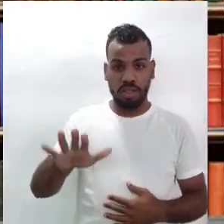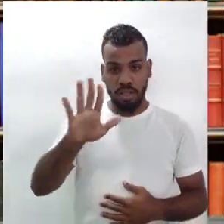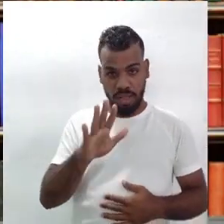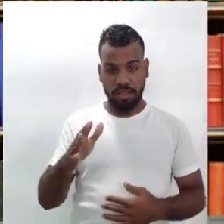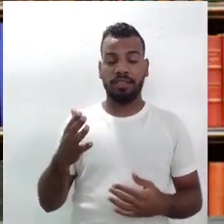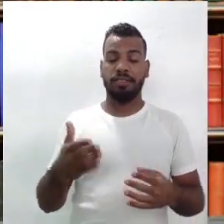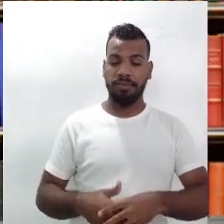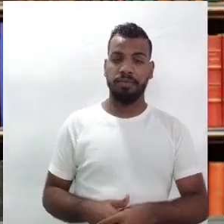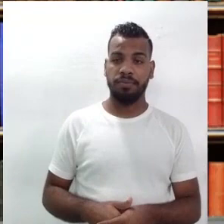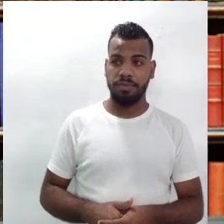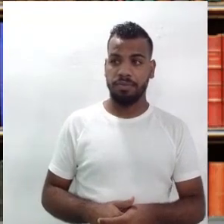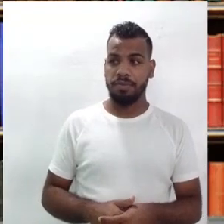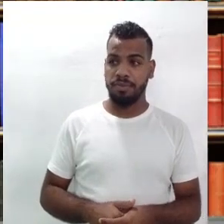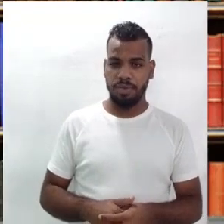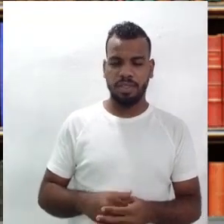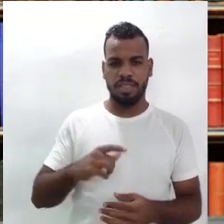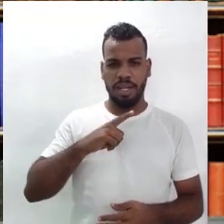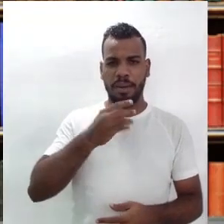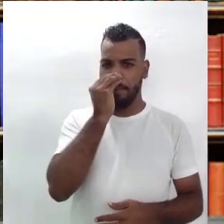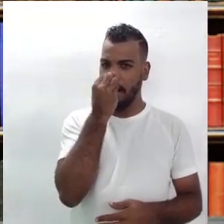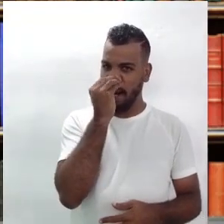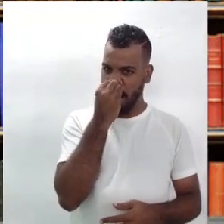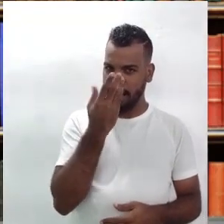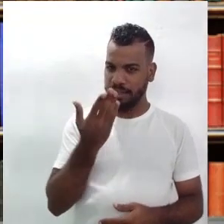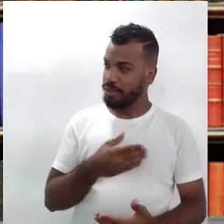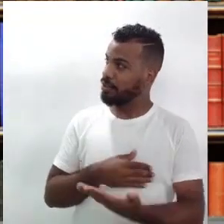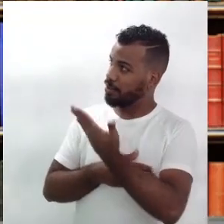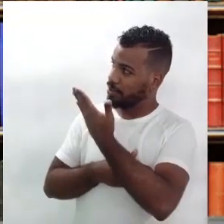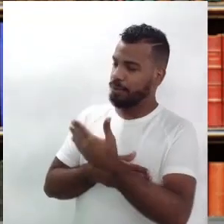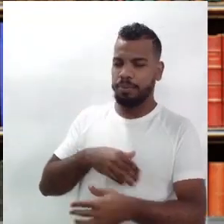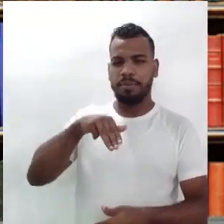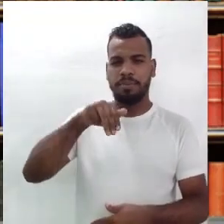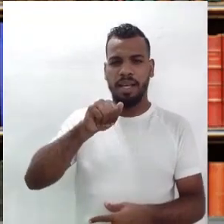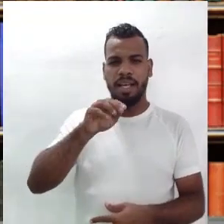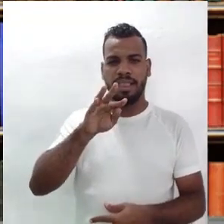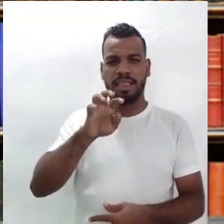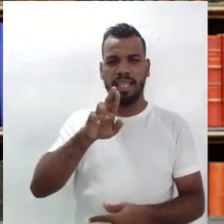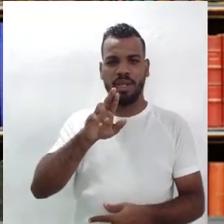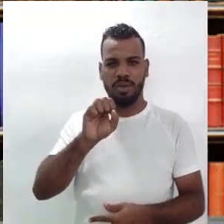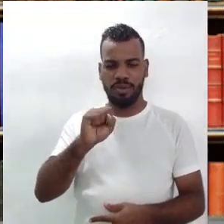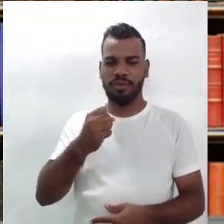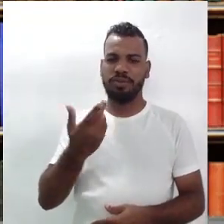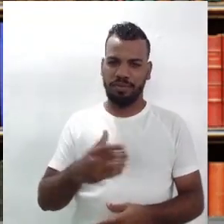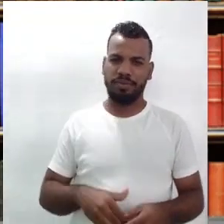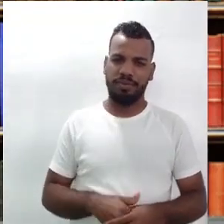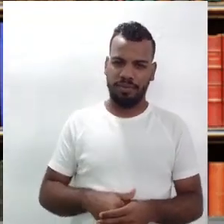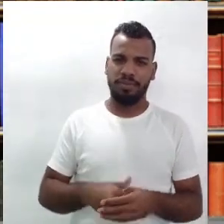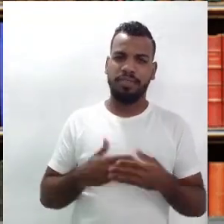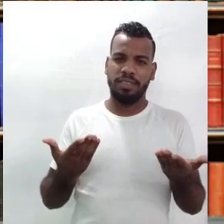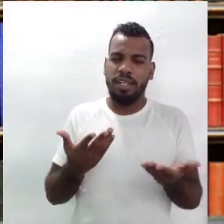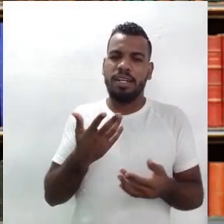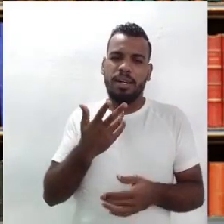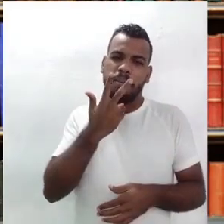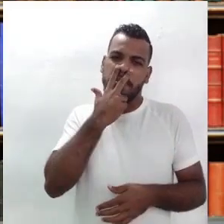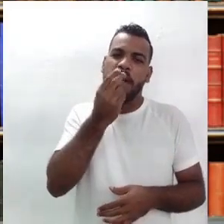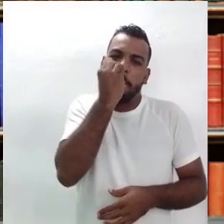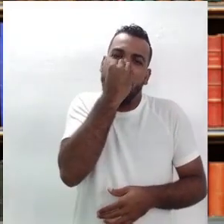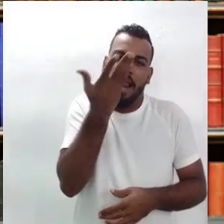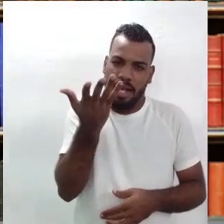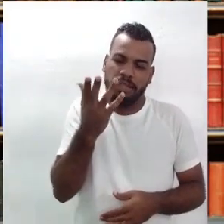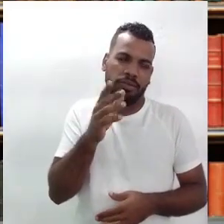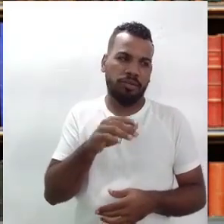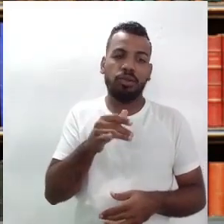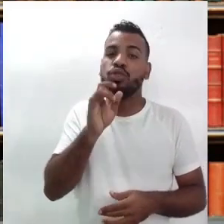cangaço, não é? O palhaço, Mateus, não é? O é traduzido pela figura do Mateus aqui. A